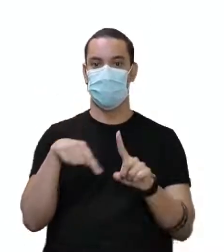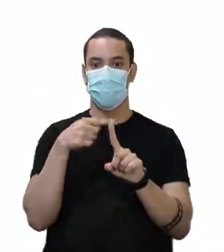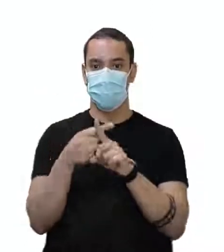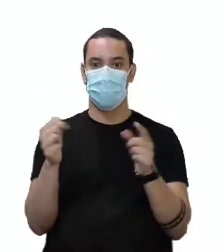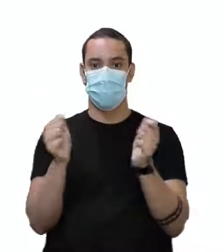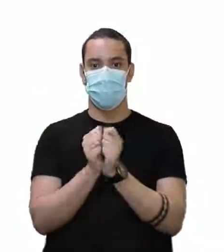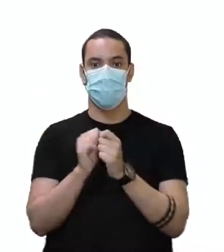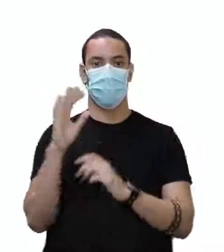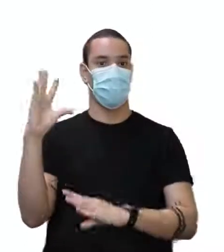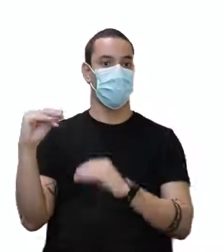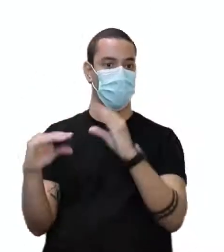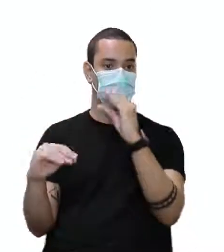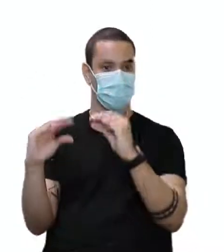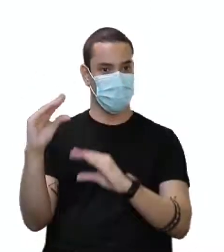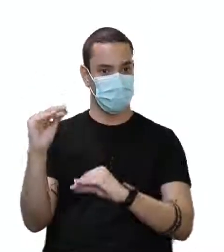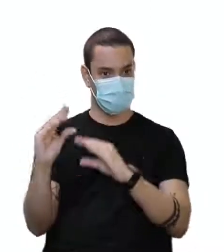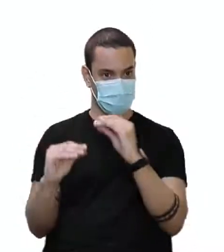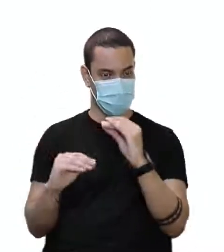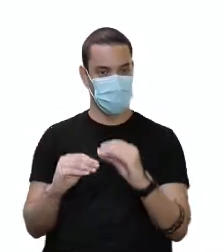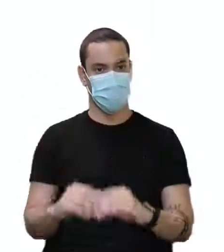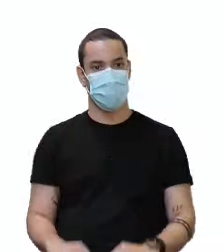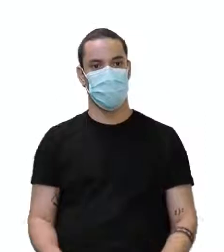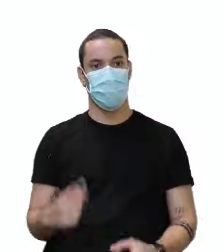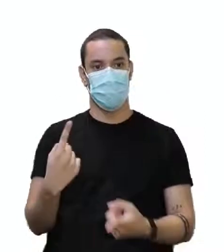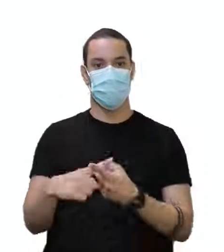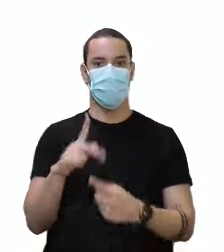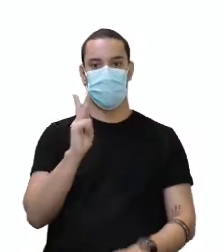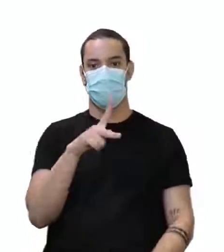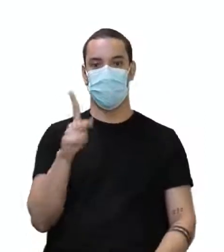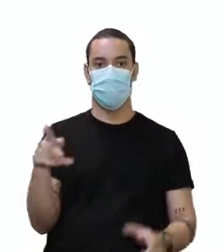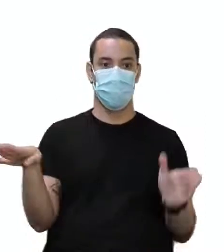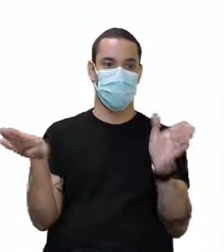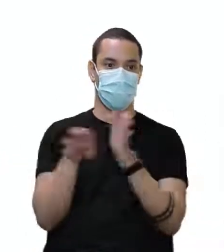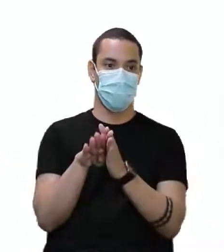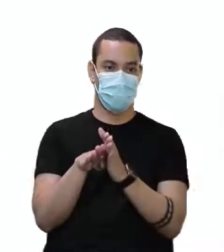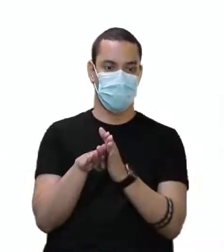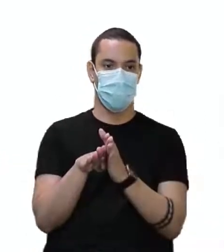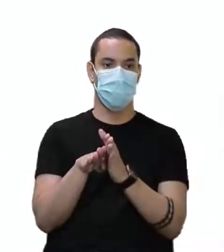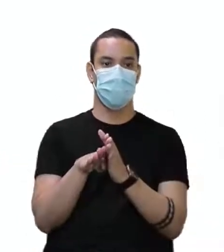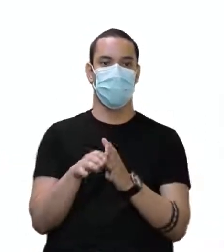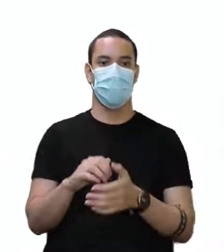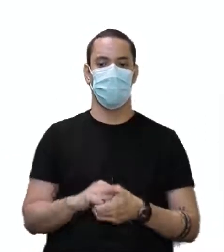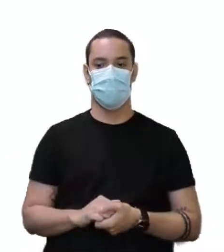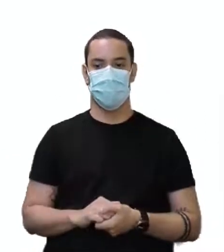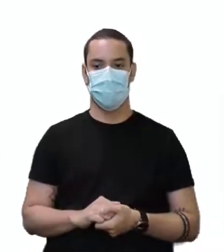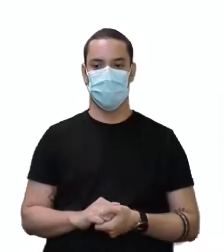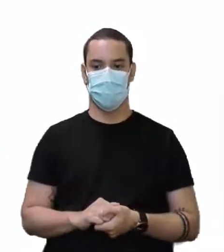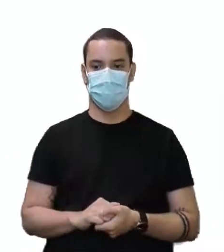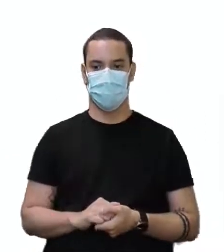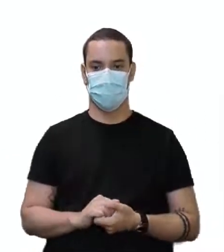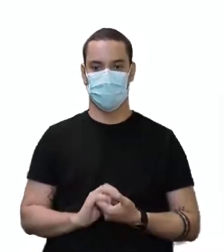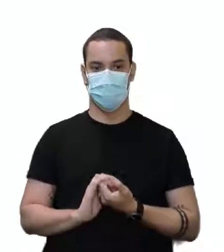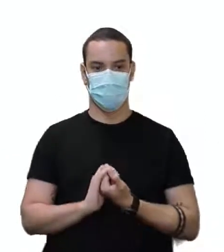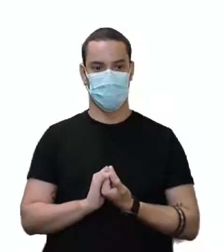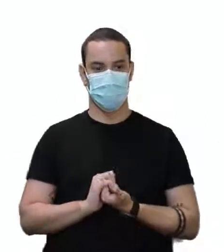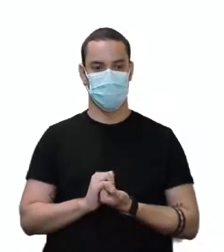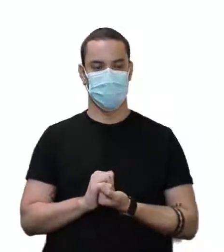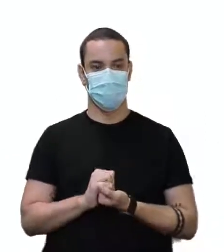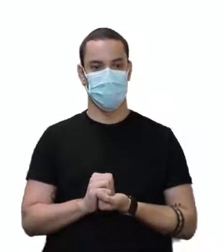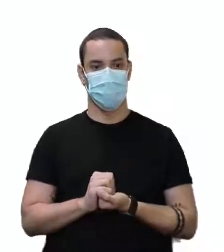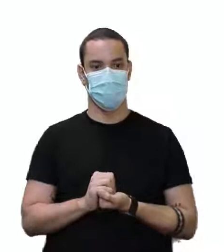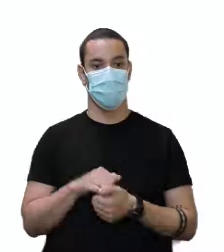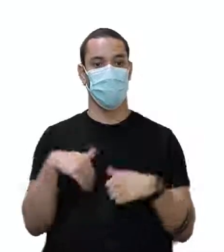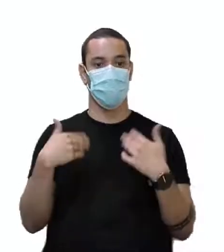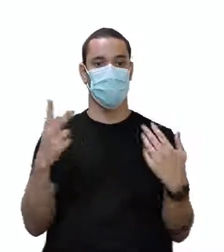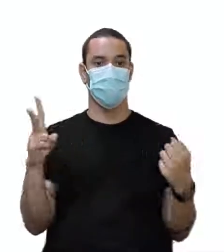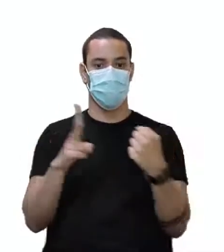teacher came in the room. Quando a professora chegou. Veio até a sala. Dois. Qual